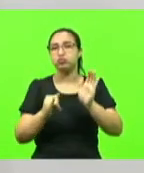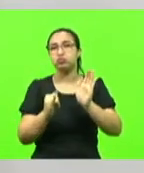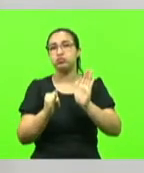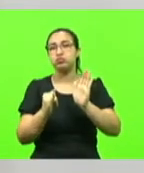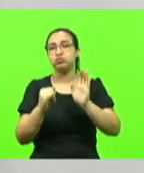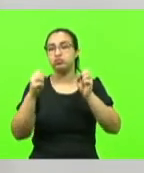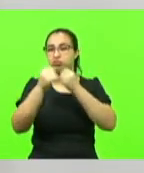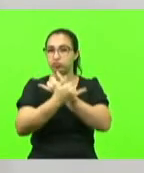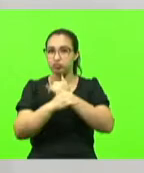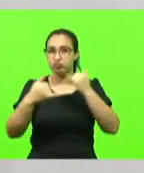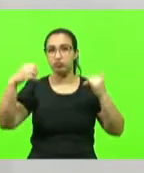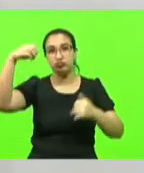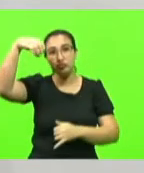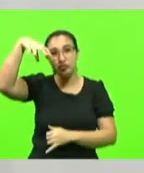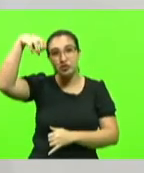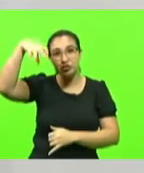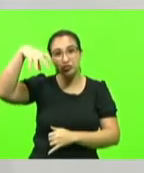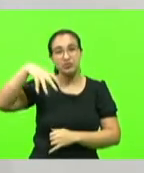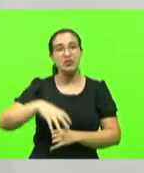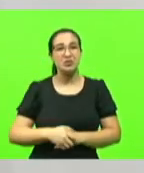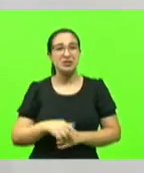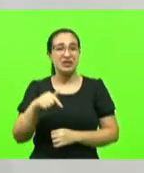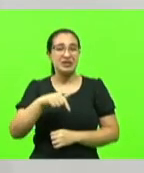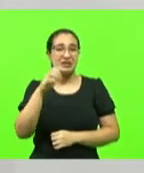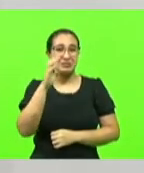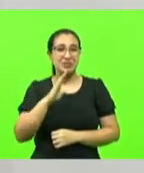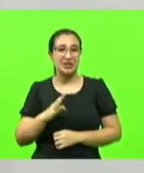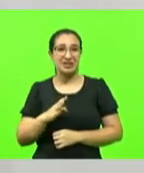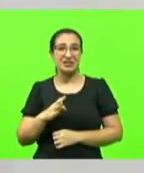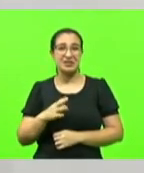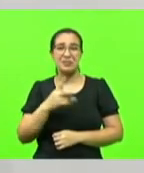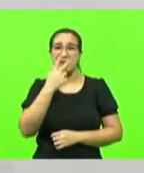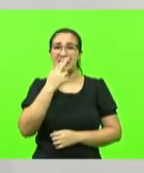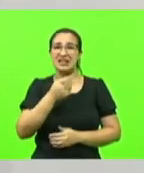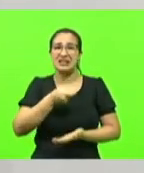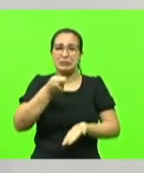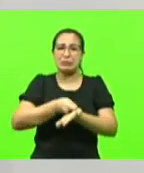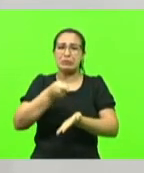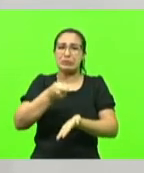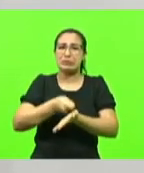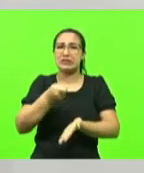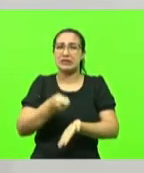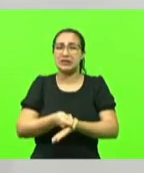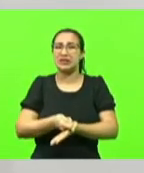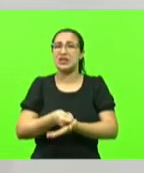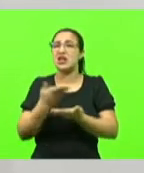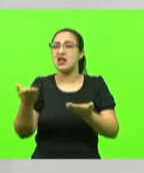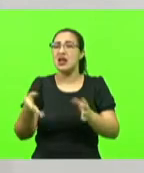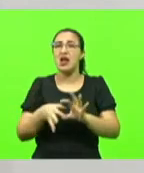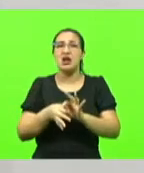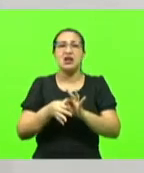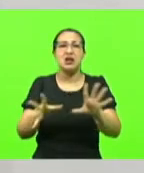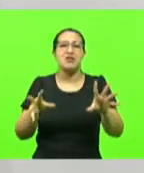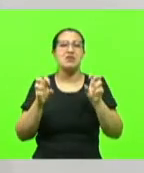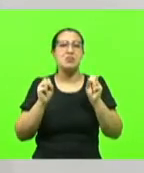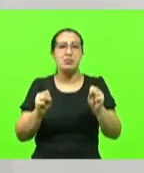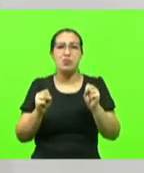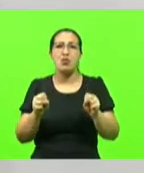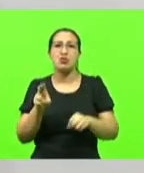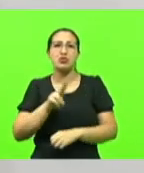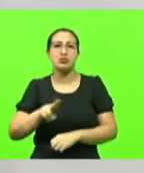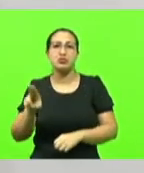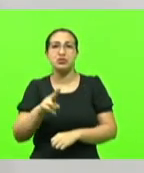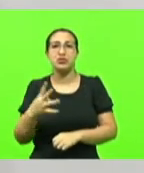aumentos abusivos autorizados pelo governo que concede às companhias o direito de aplicar quatro tipos de